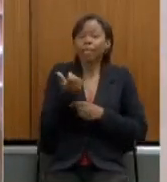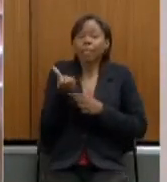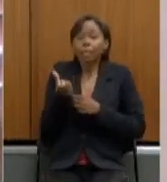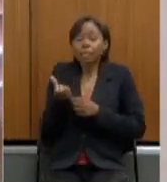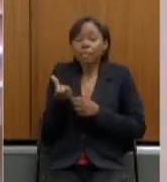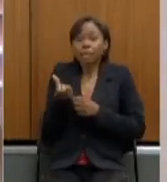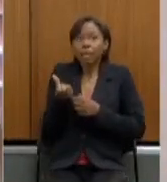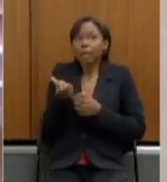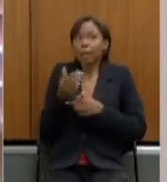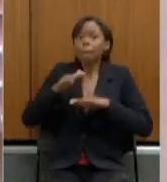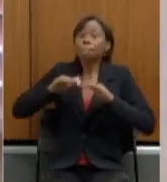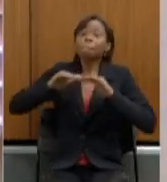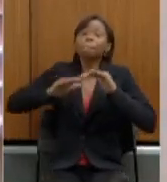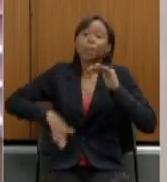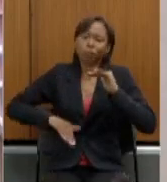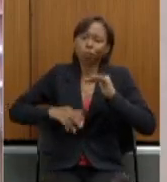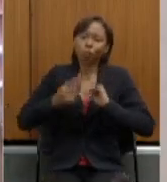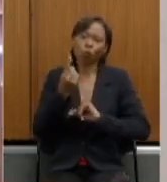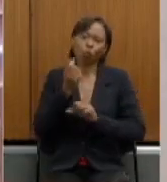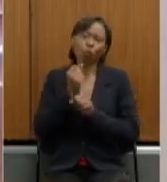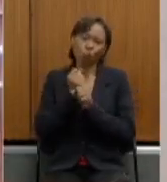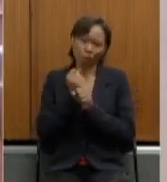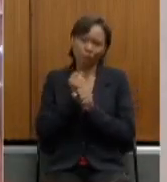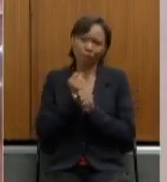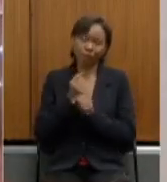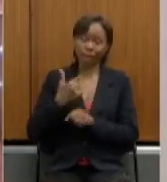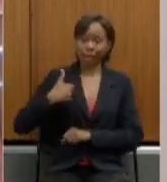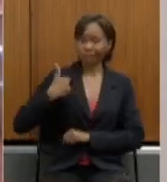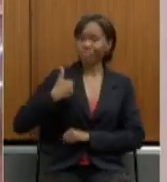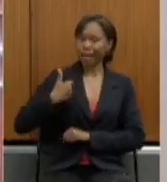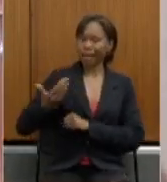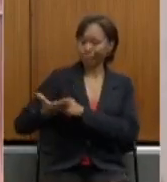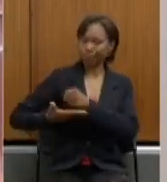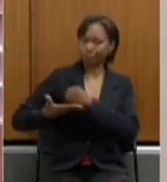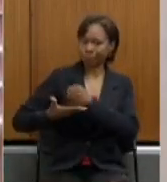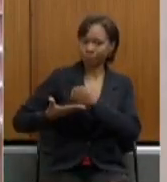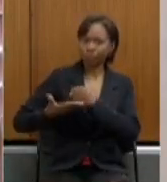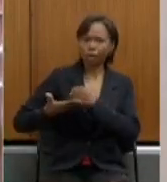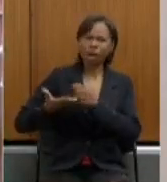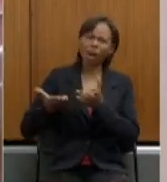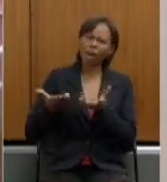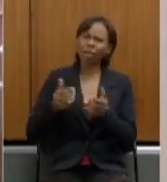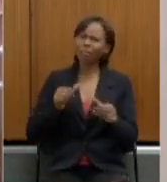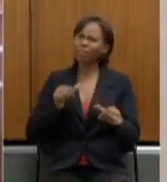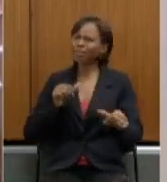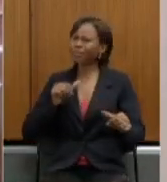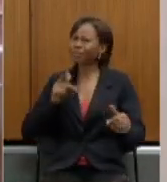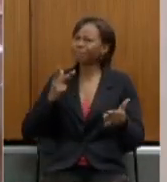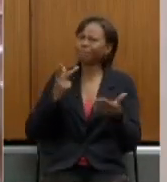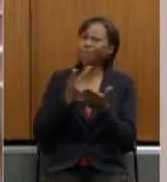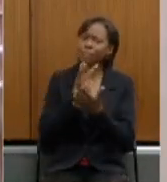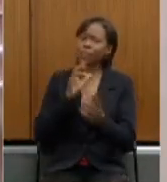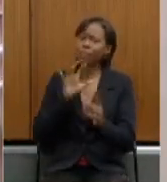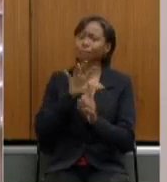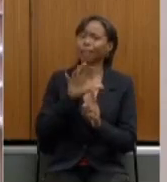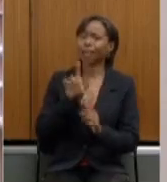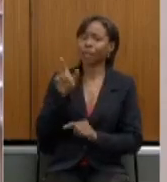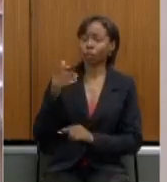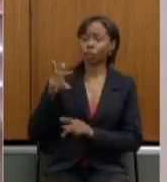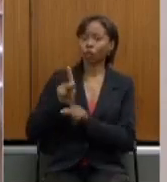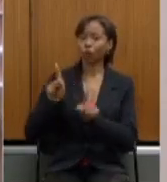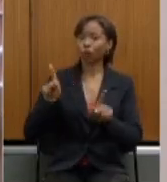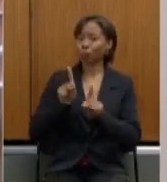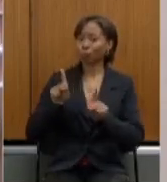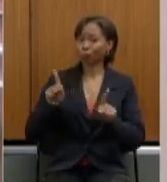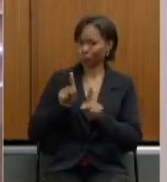essa idade mínima e isso iria se desdobrar lá para as professoras e professoras porque também